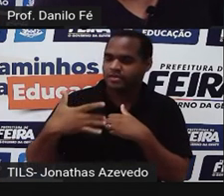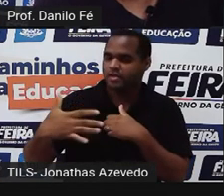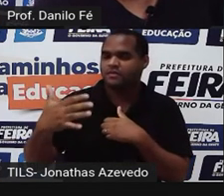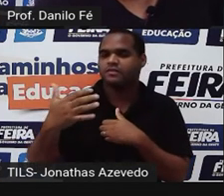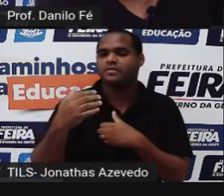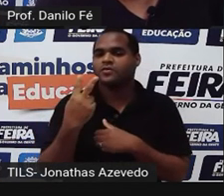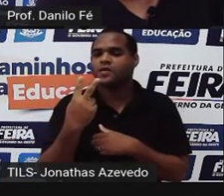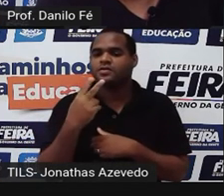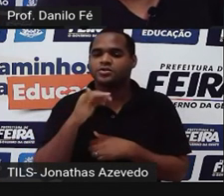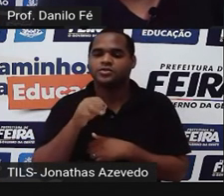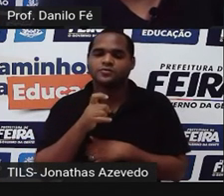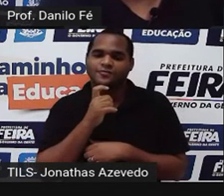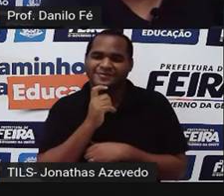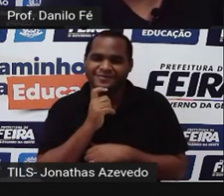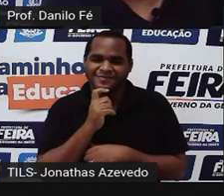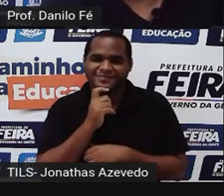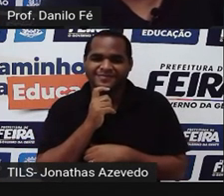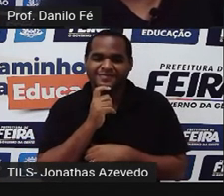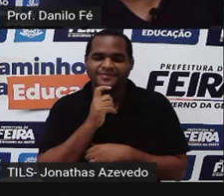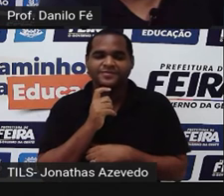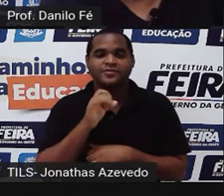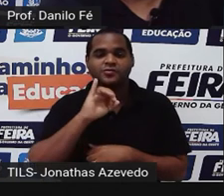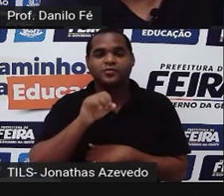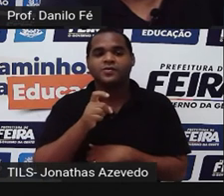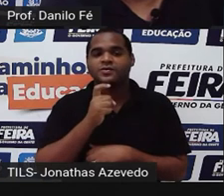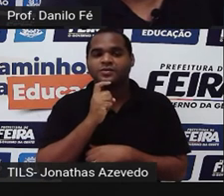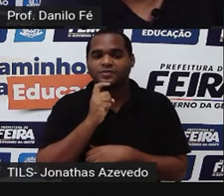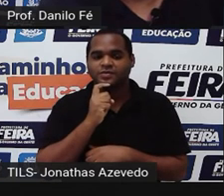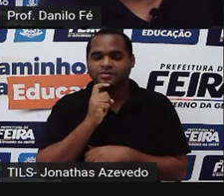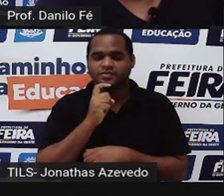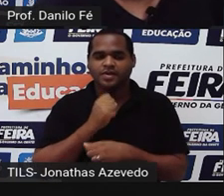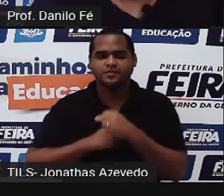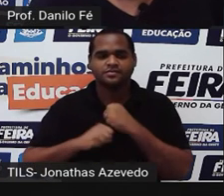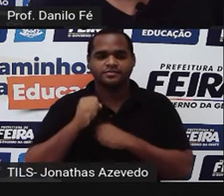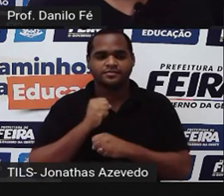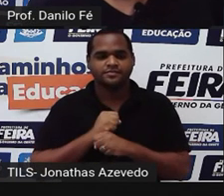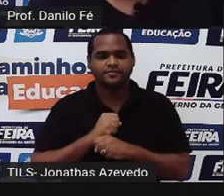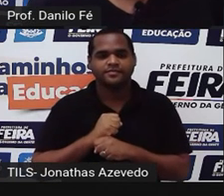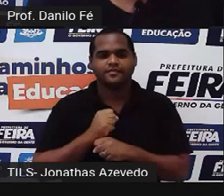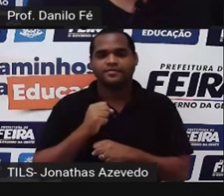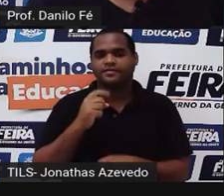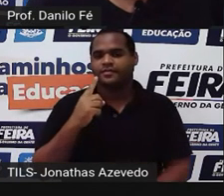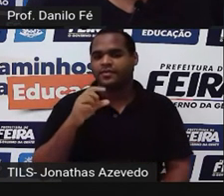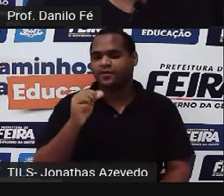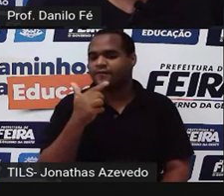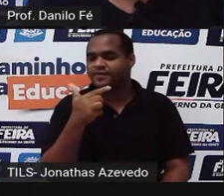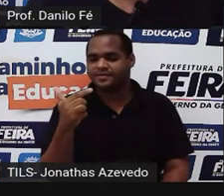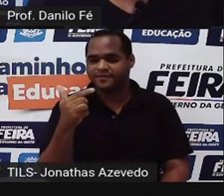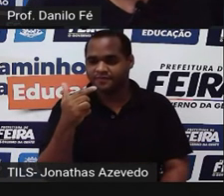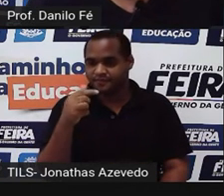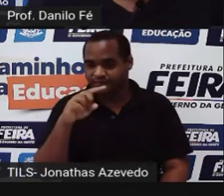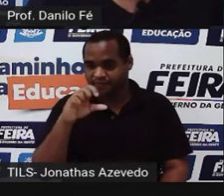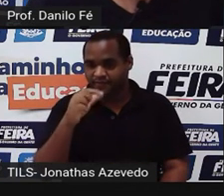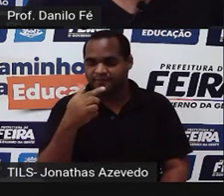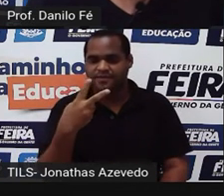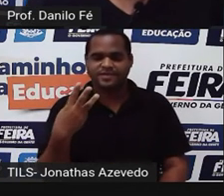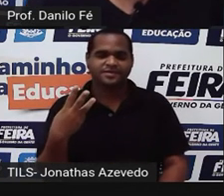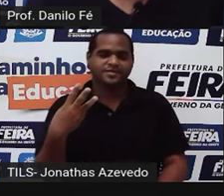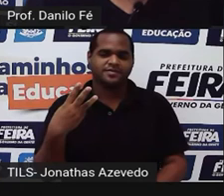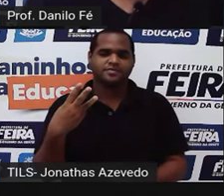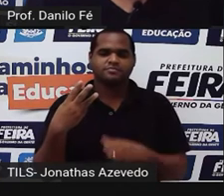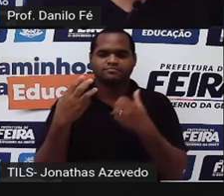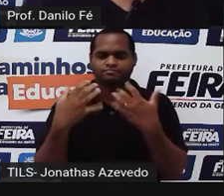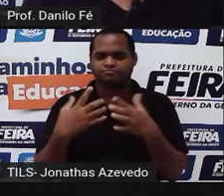no 2 de julho de 1923. É uma